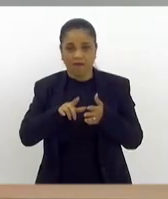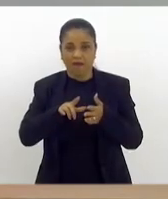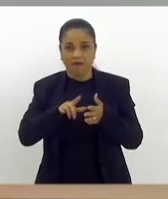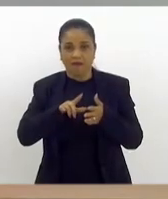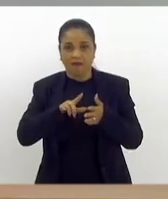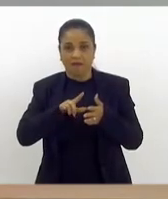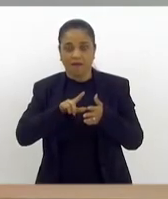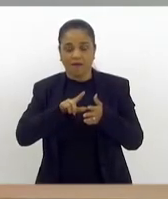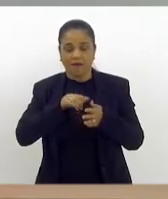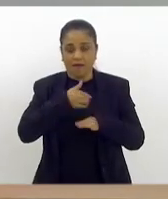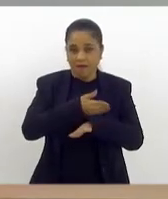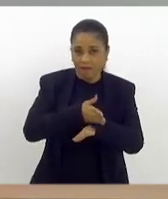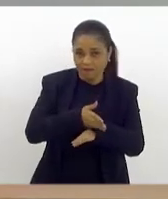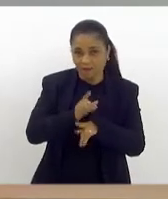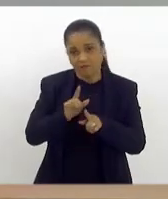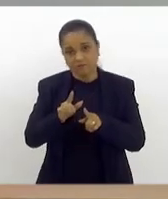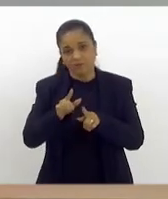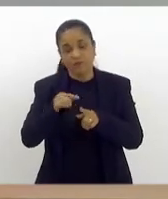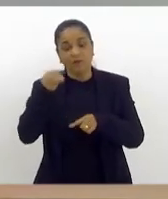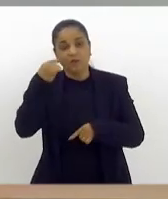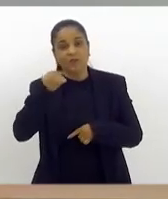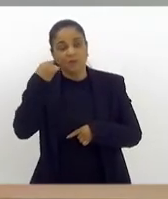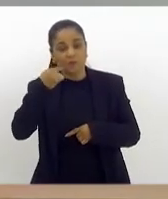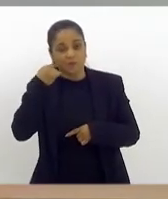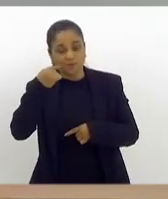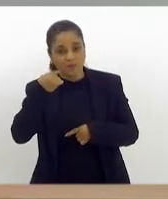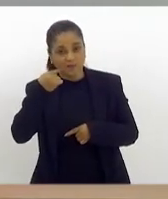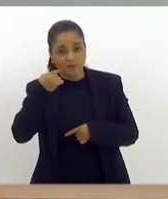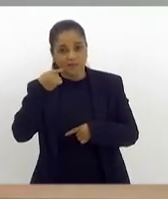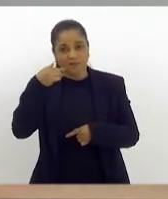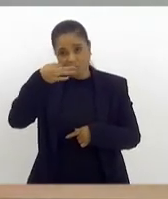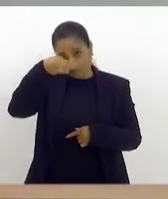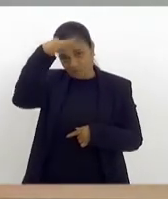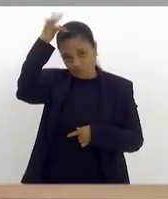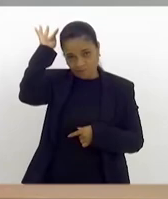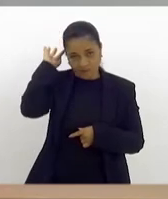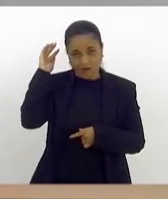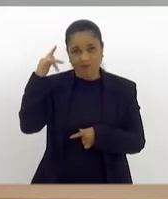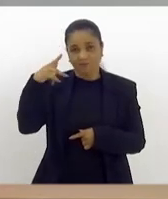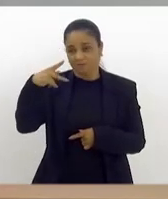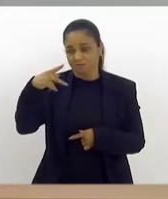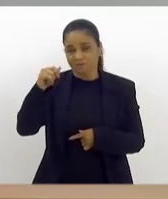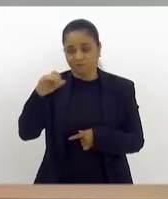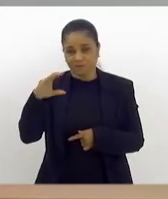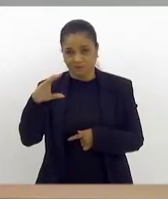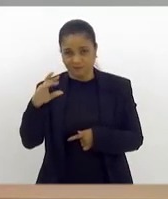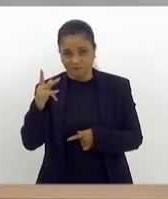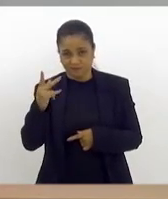daqui a pouco, o deputado Fred Pacheco, que é o presidente da comissão